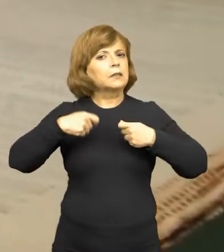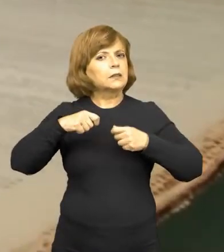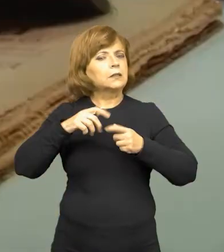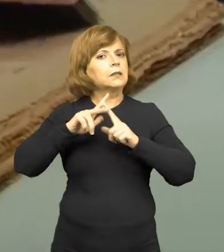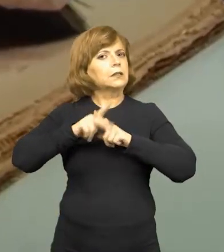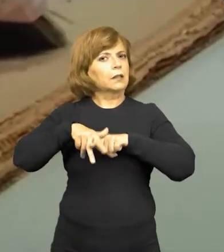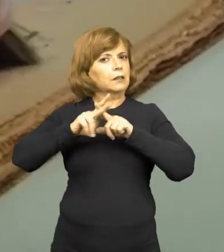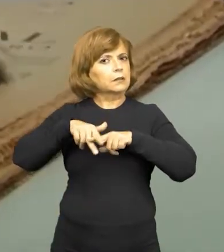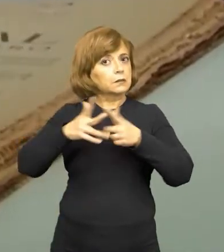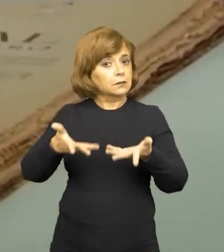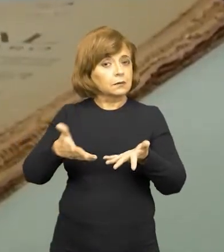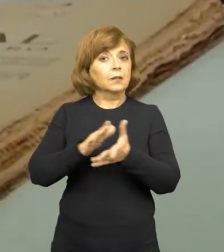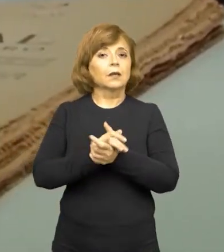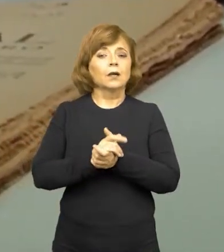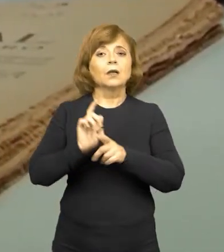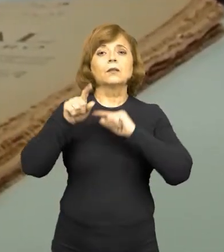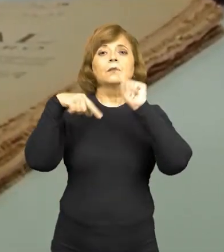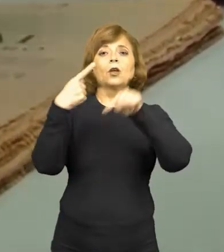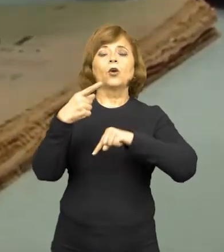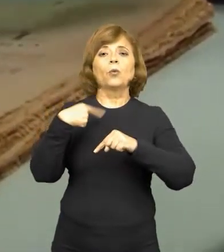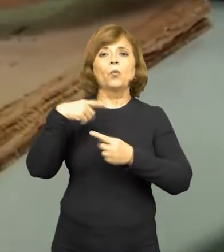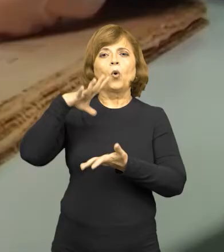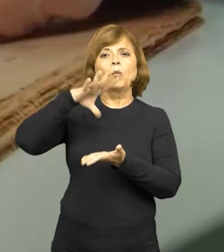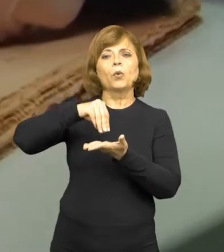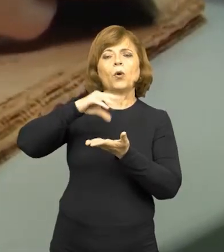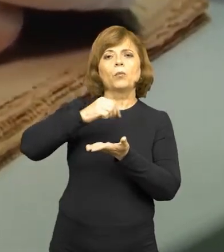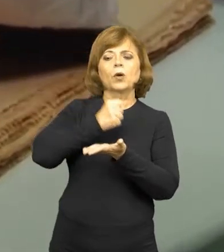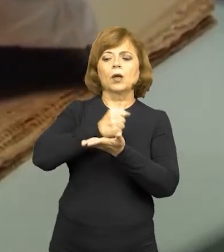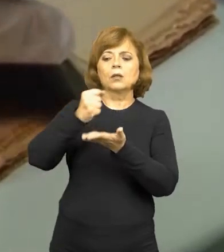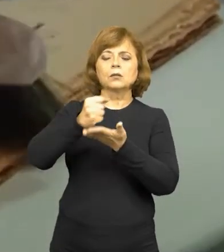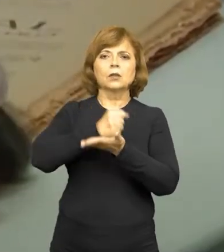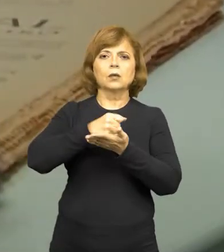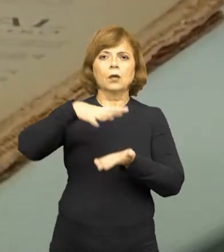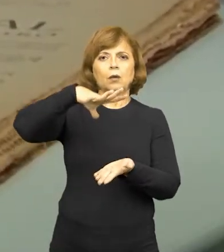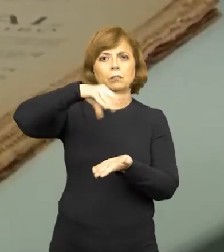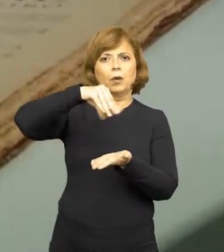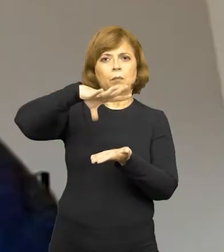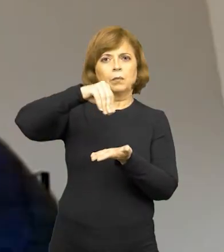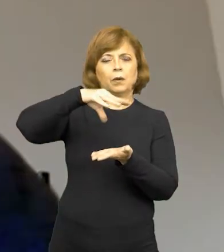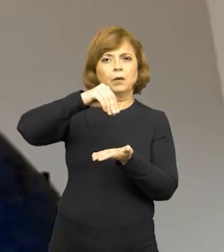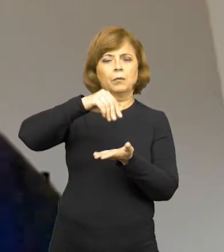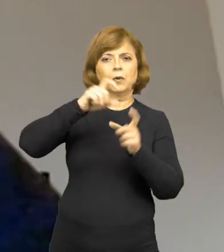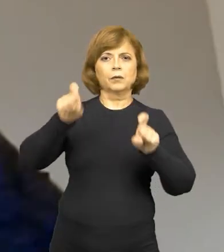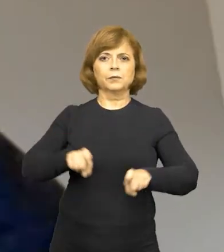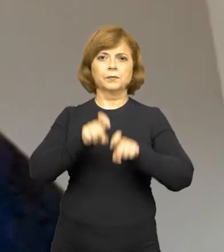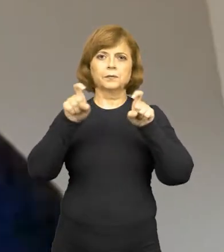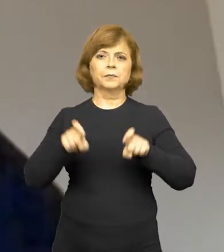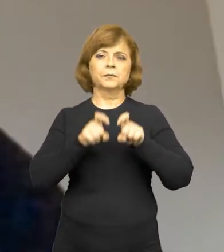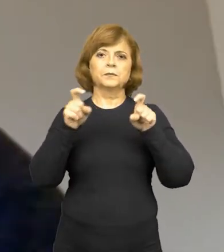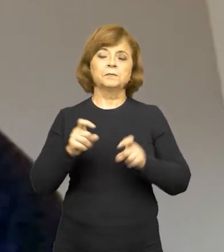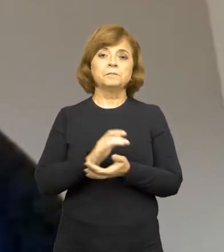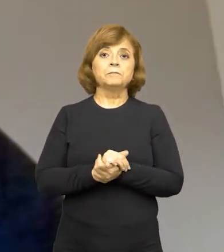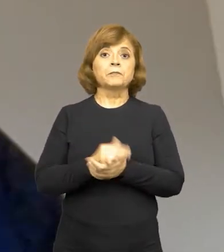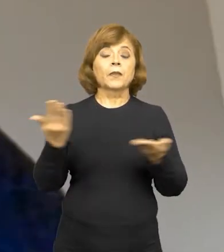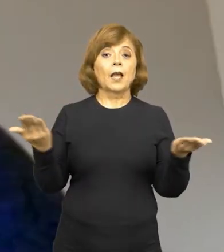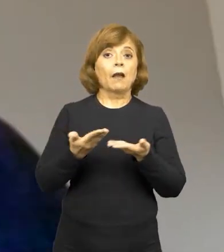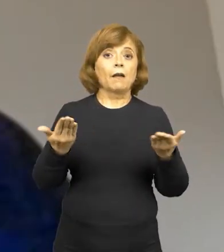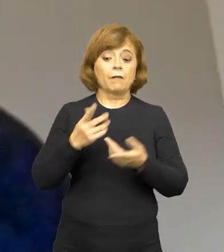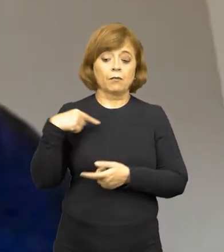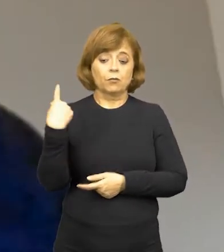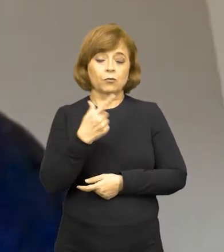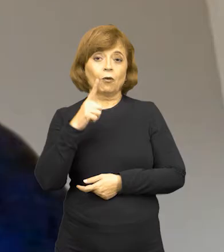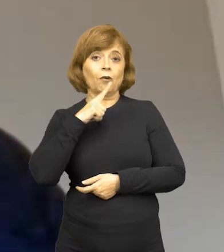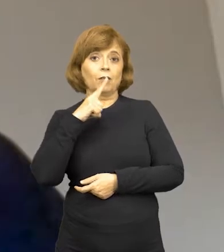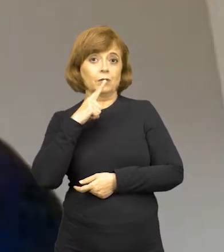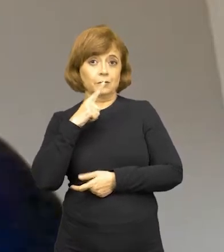restauradas, e depois elas começaram a ser catalogadas digitalmente. E agora nós estamos fazendo um